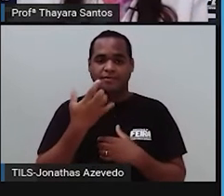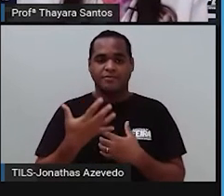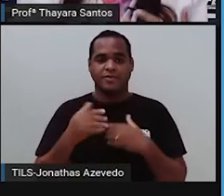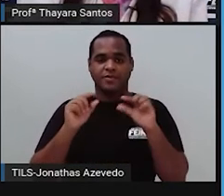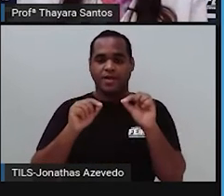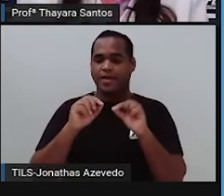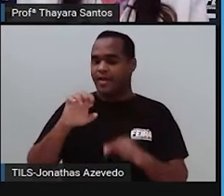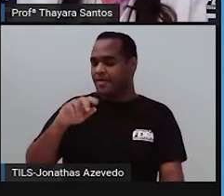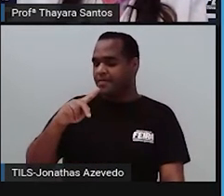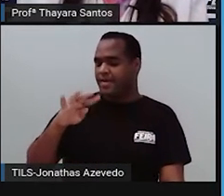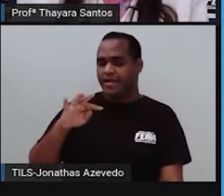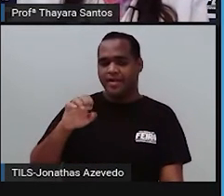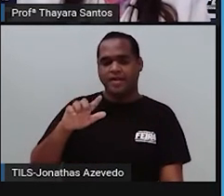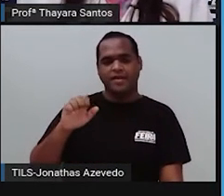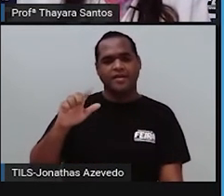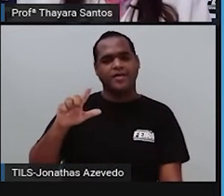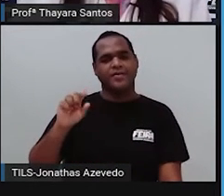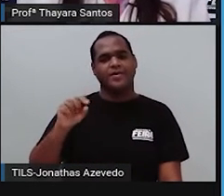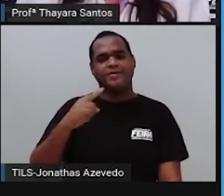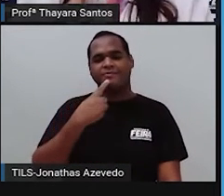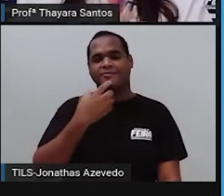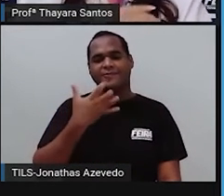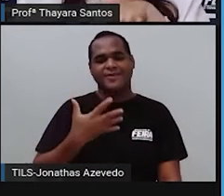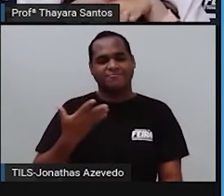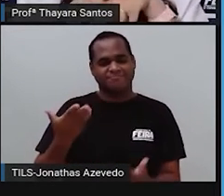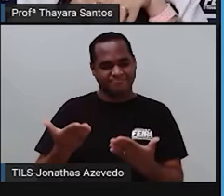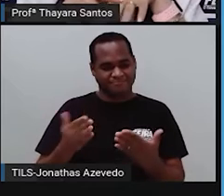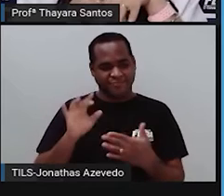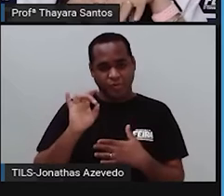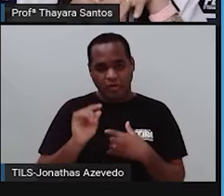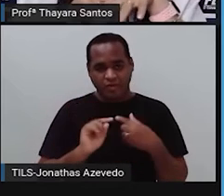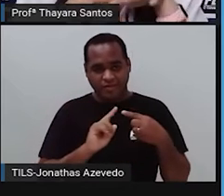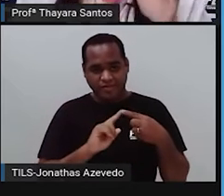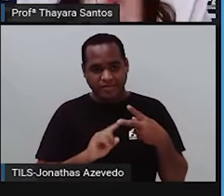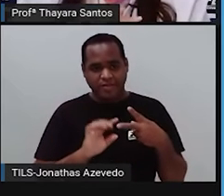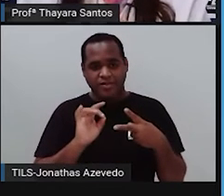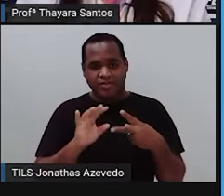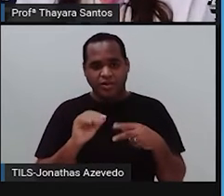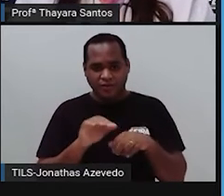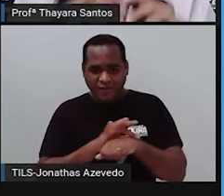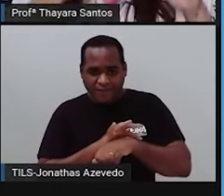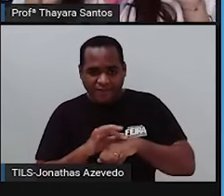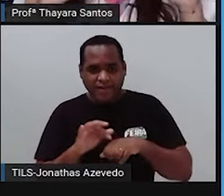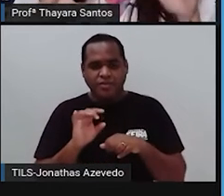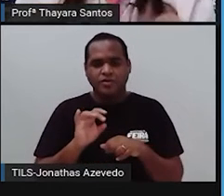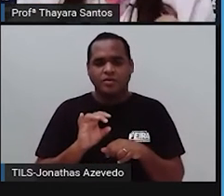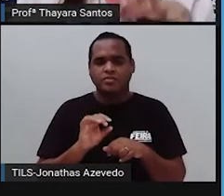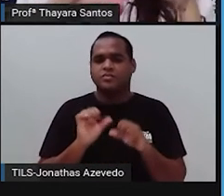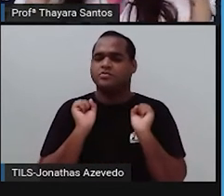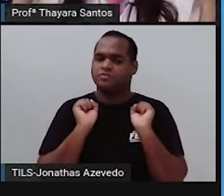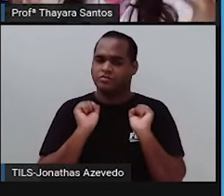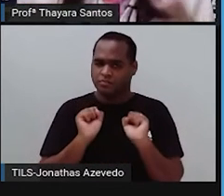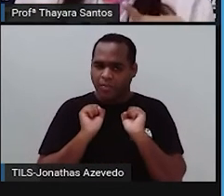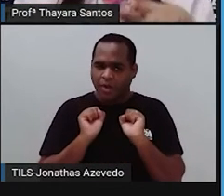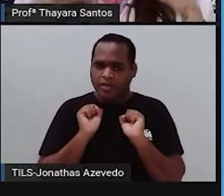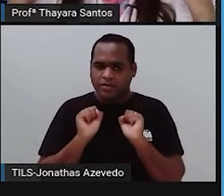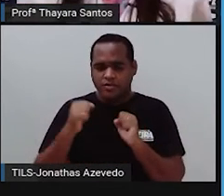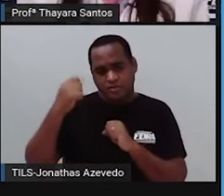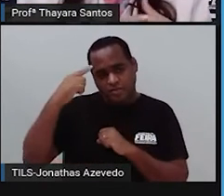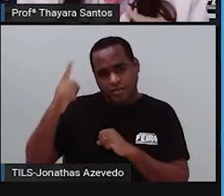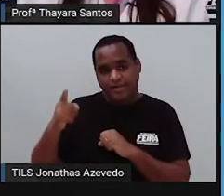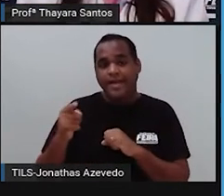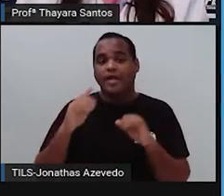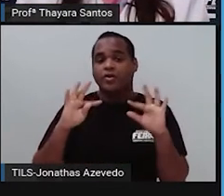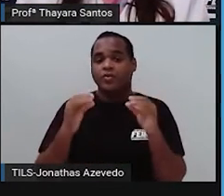epitelial, a gente está falando disso. Mas não é só essa pelezinha que está aqui por fora, não. Pode ser também aquela pele que